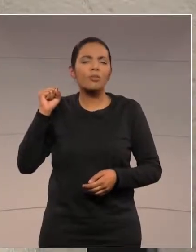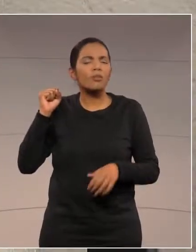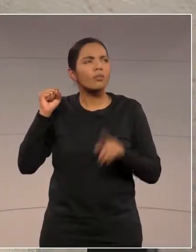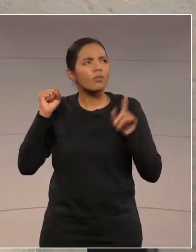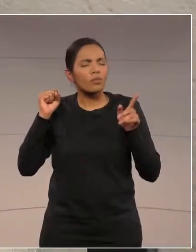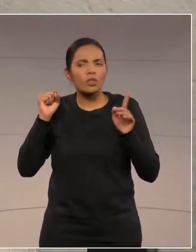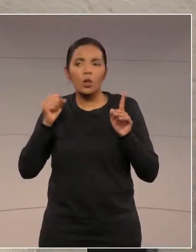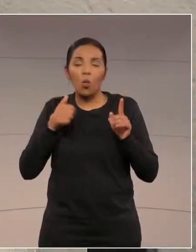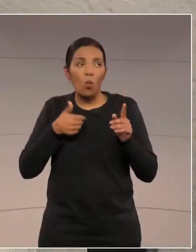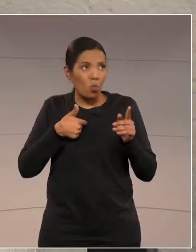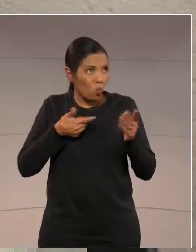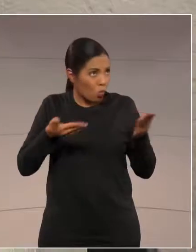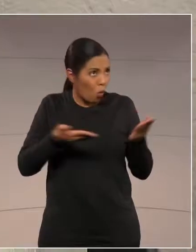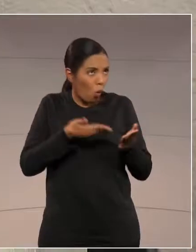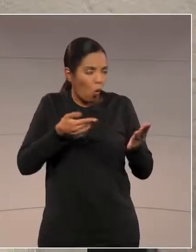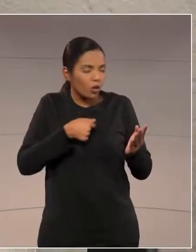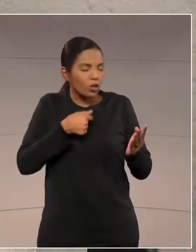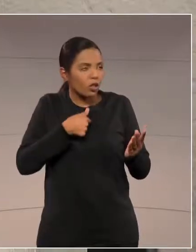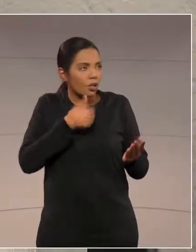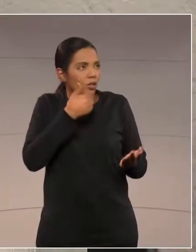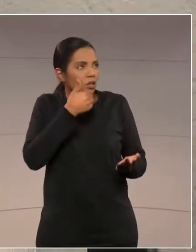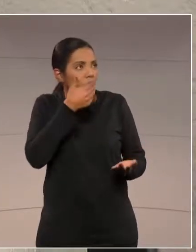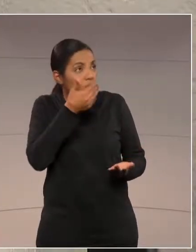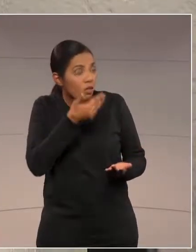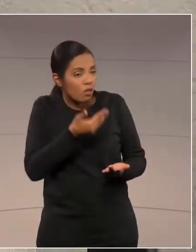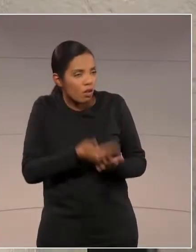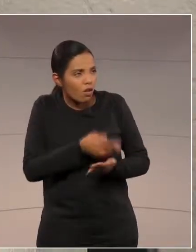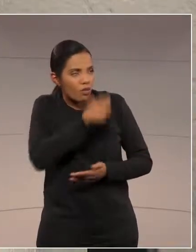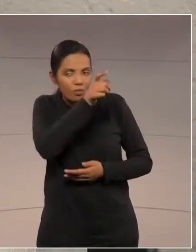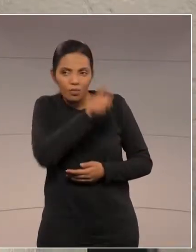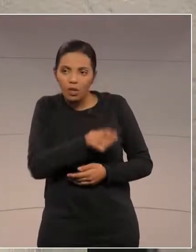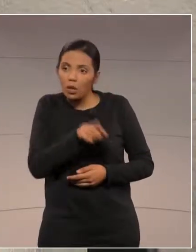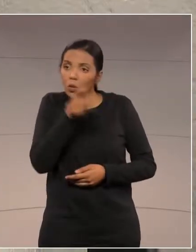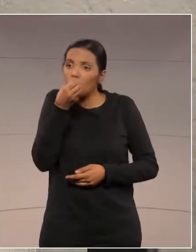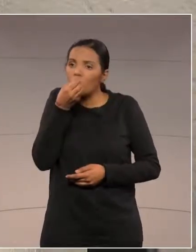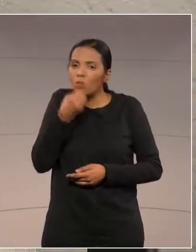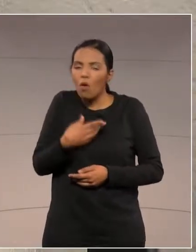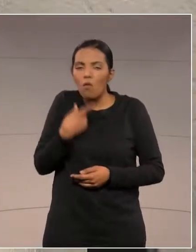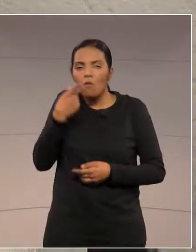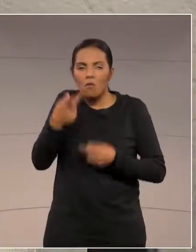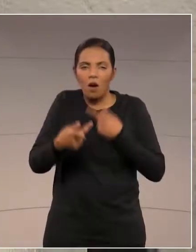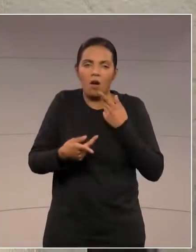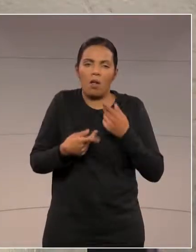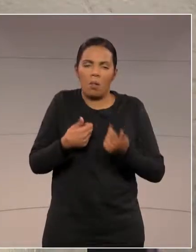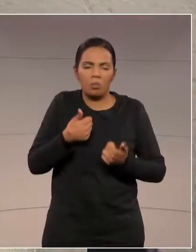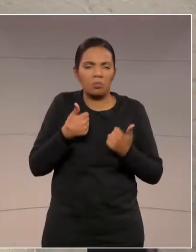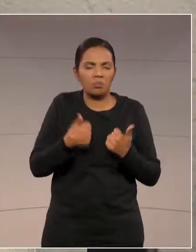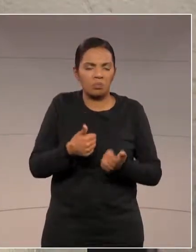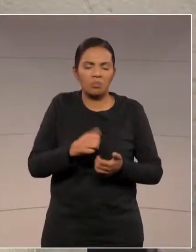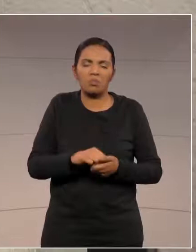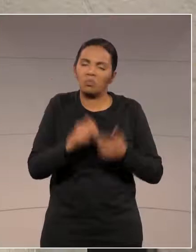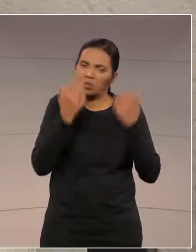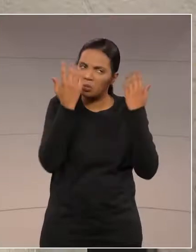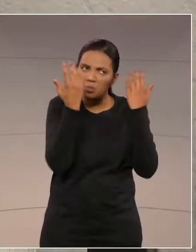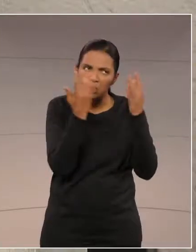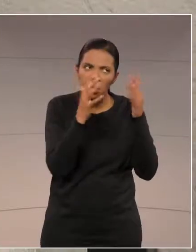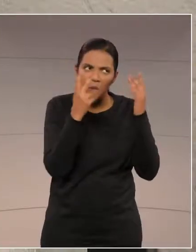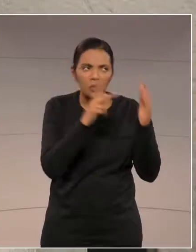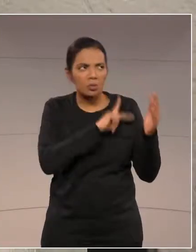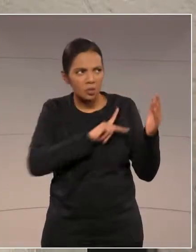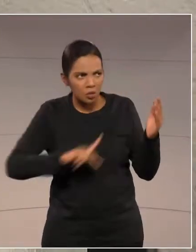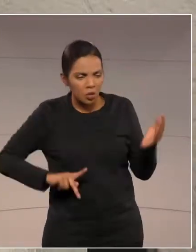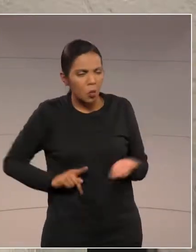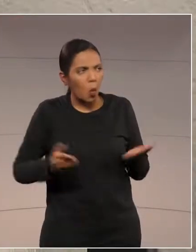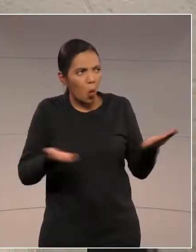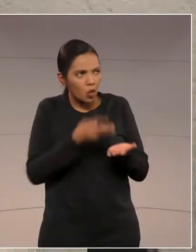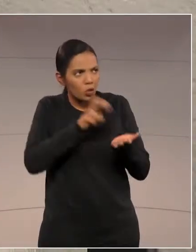passei a admirá-lo mais ainda, porque o V. Exª é um grande orador. E eu gosto de aprender com os grandes oradores. Parabéns pelo evento de